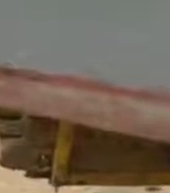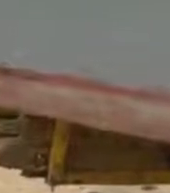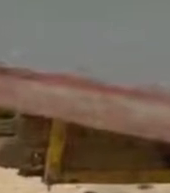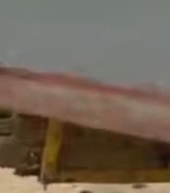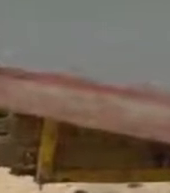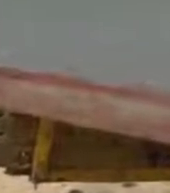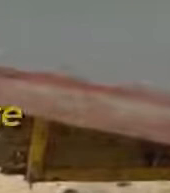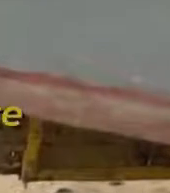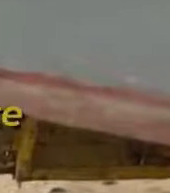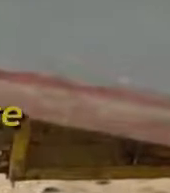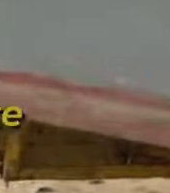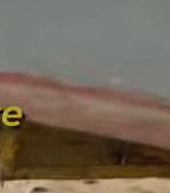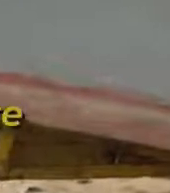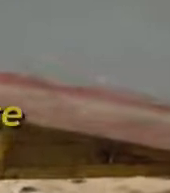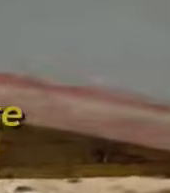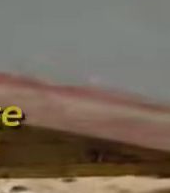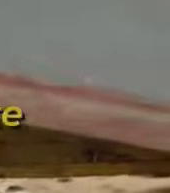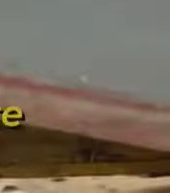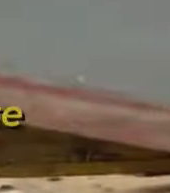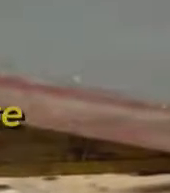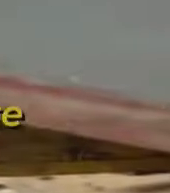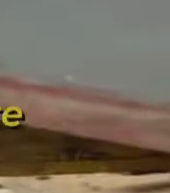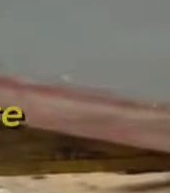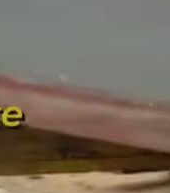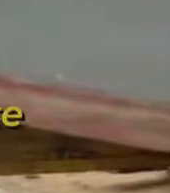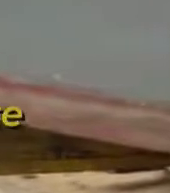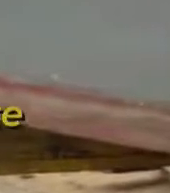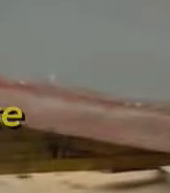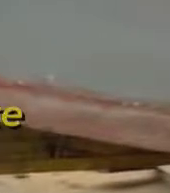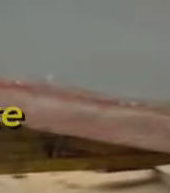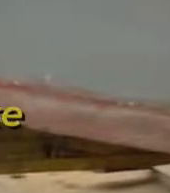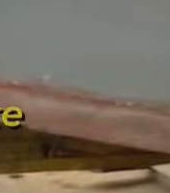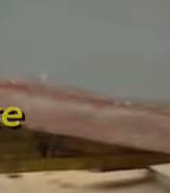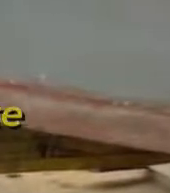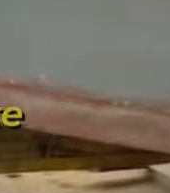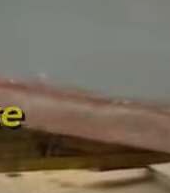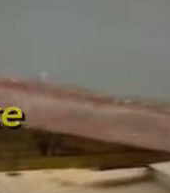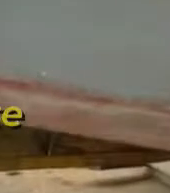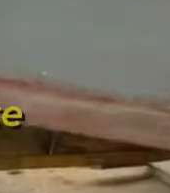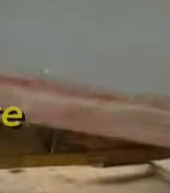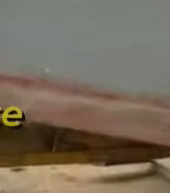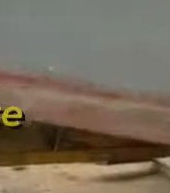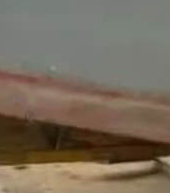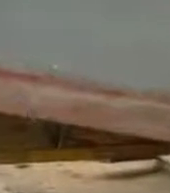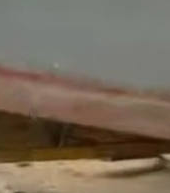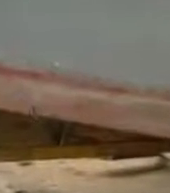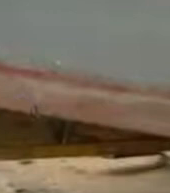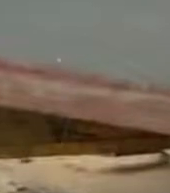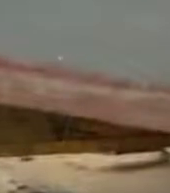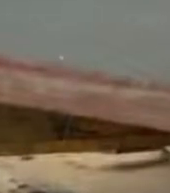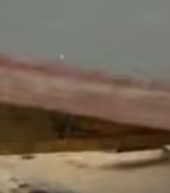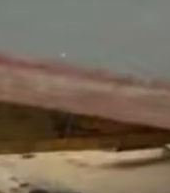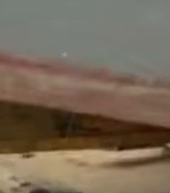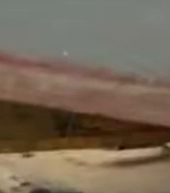da tainha, veio uma liminar, veio, saiu uma portaria, diminuindo significativamente,